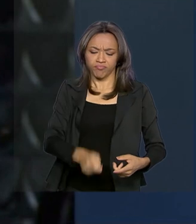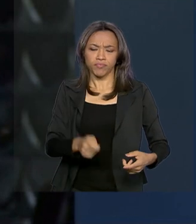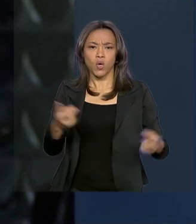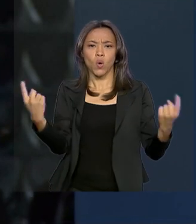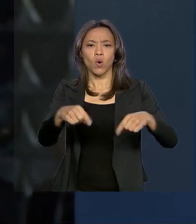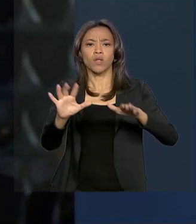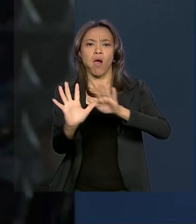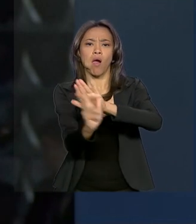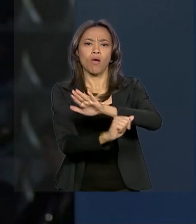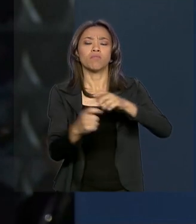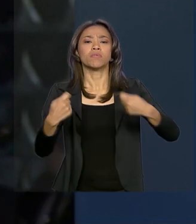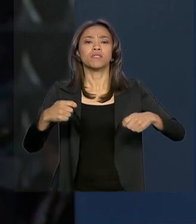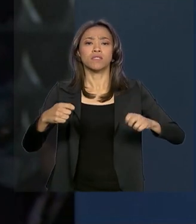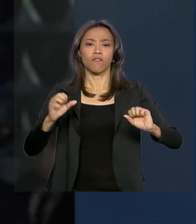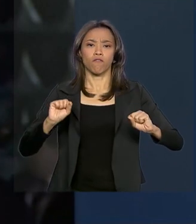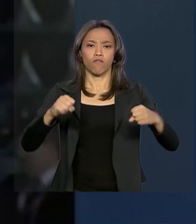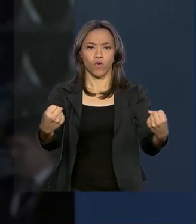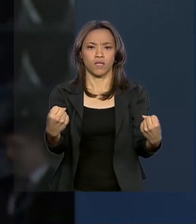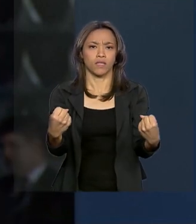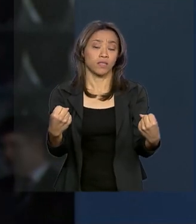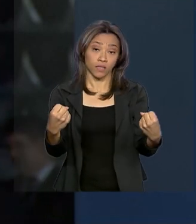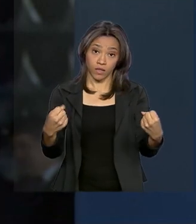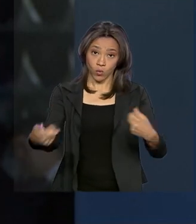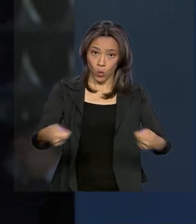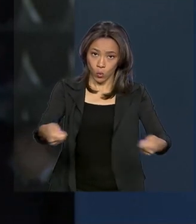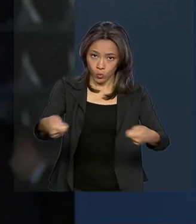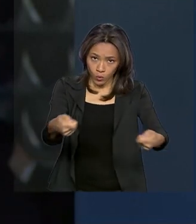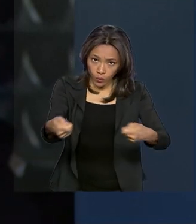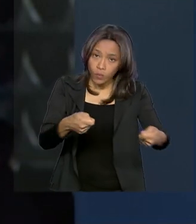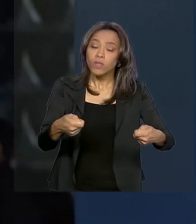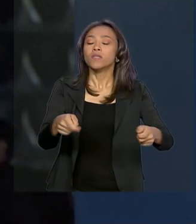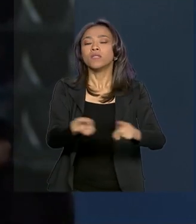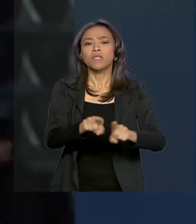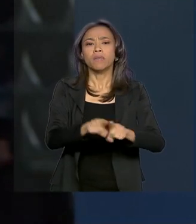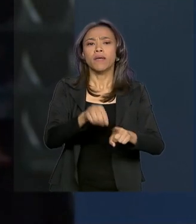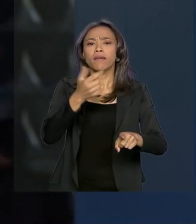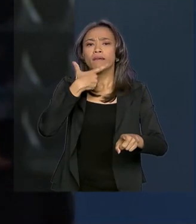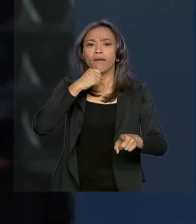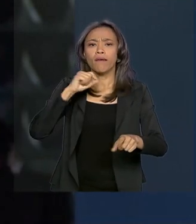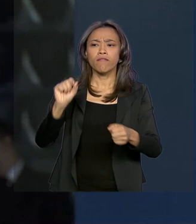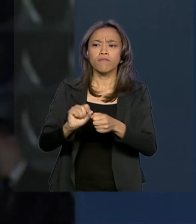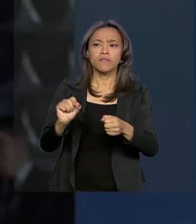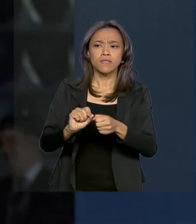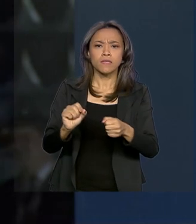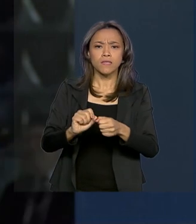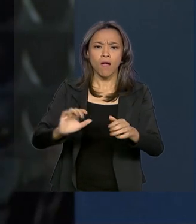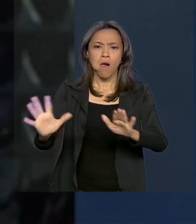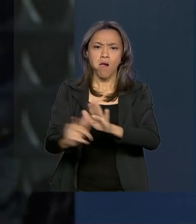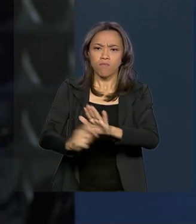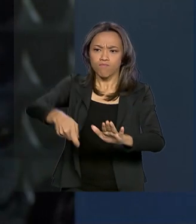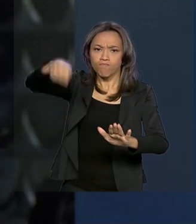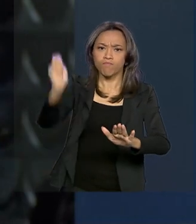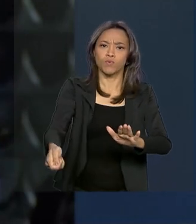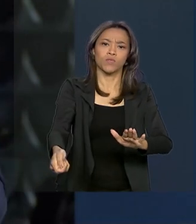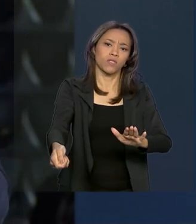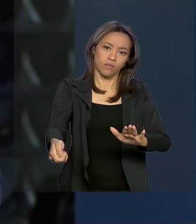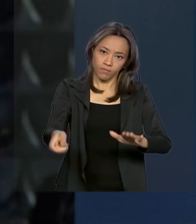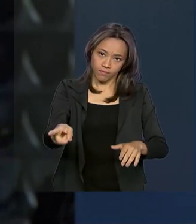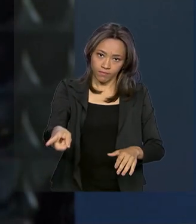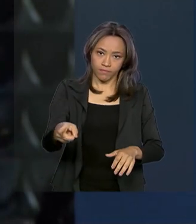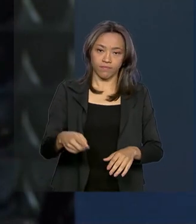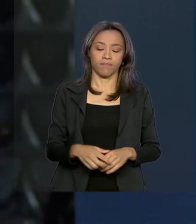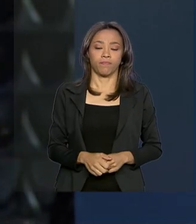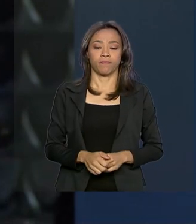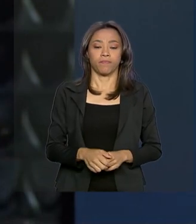preciso fortalecer os mecanismos de controle e punir agentes públicos em relação às más condutas. Nós